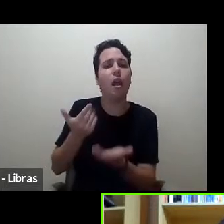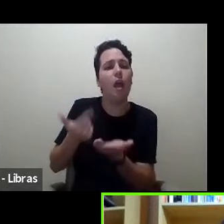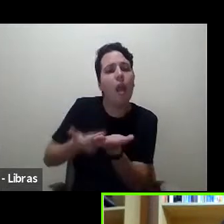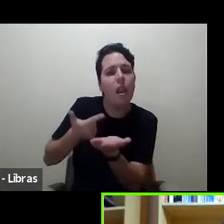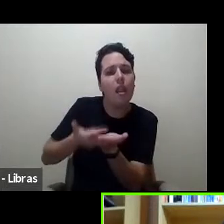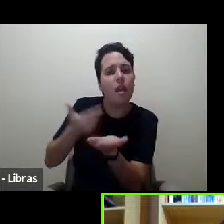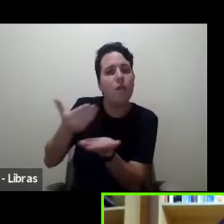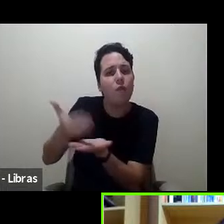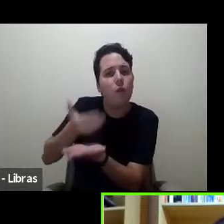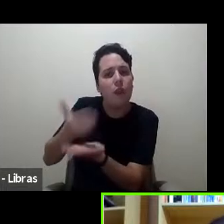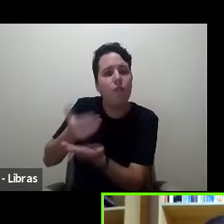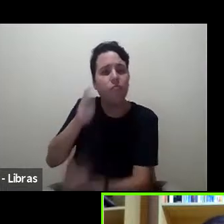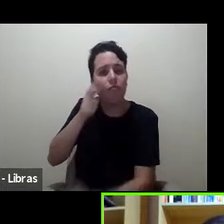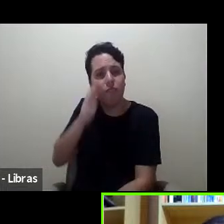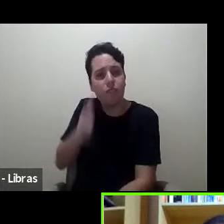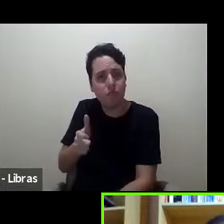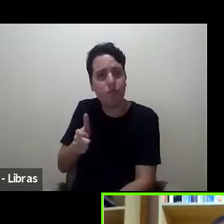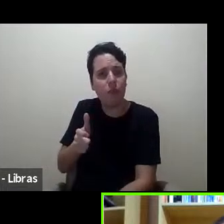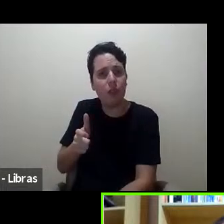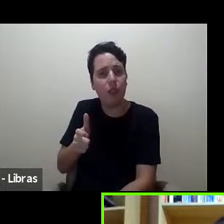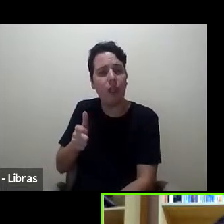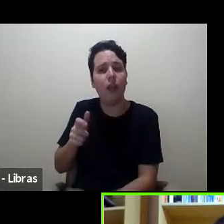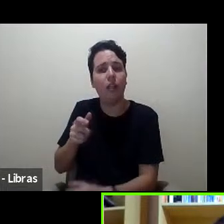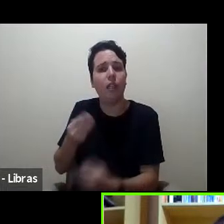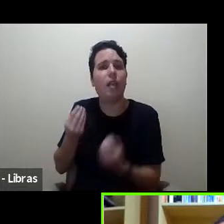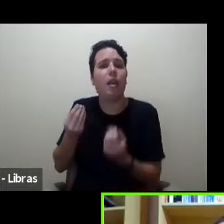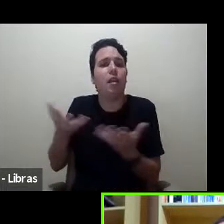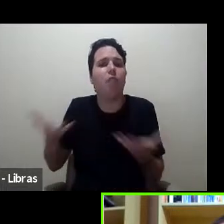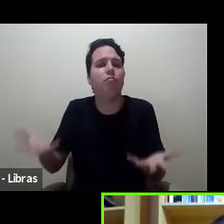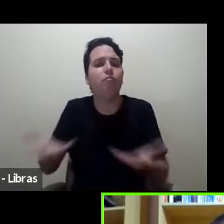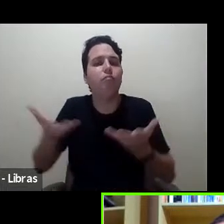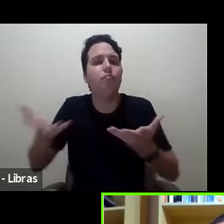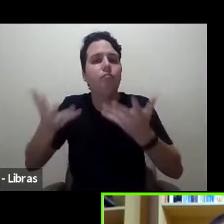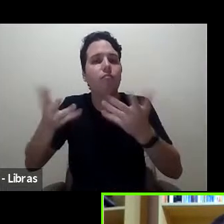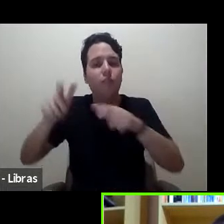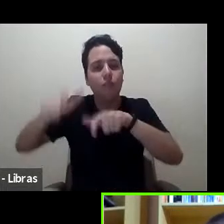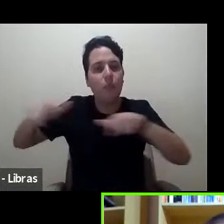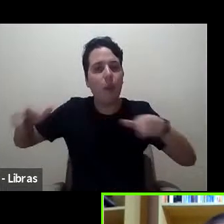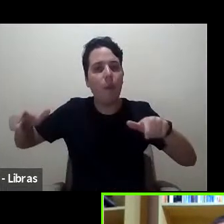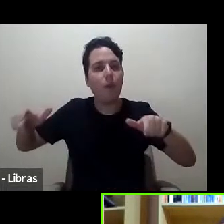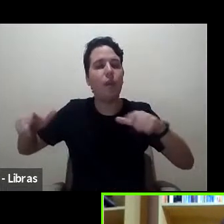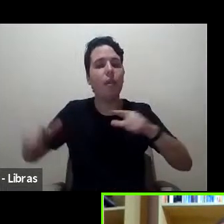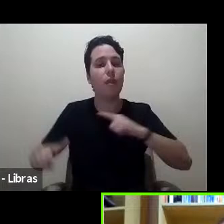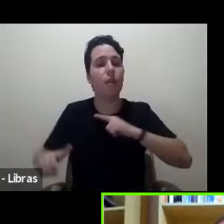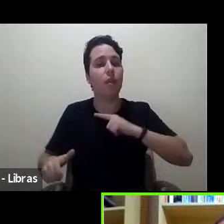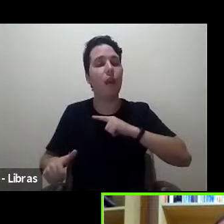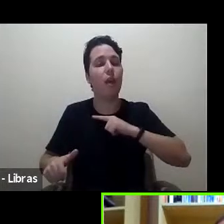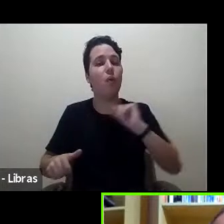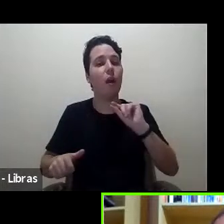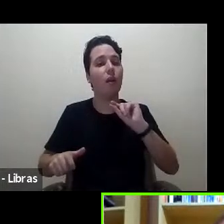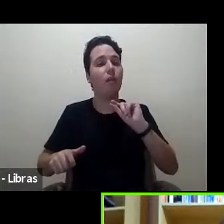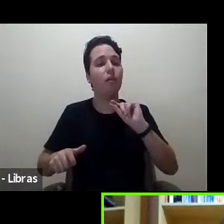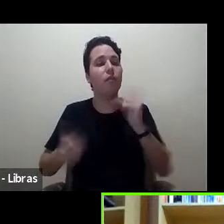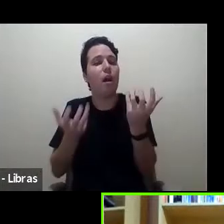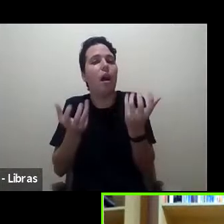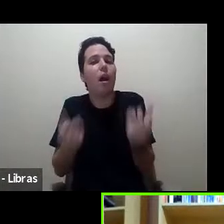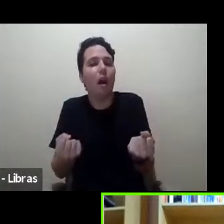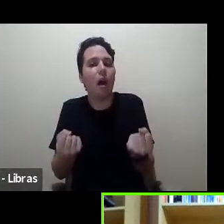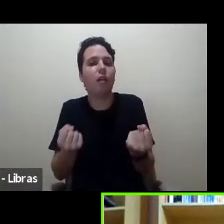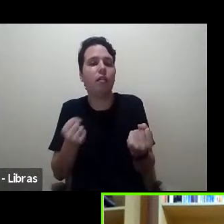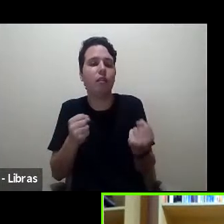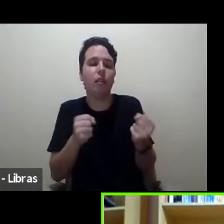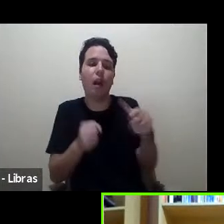interessantes, que são mobilizadores de sujeitos que têm uma adesão para aquele